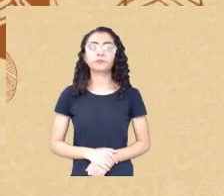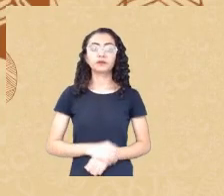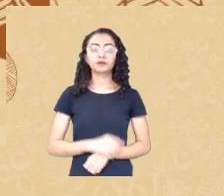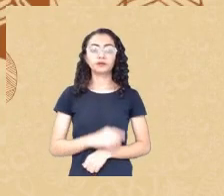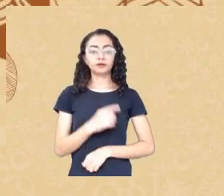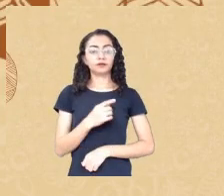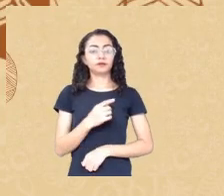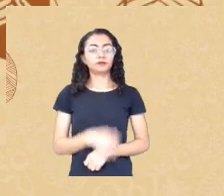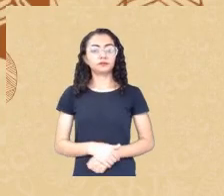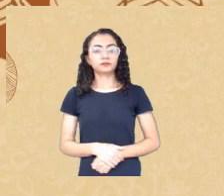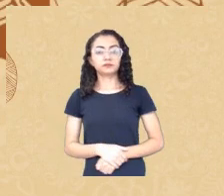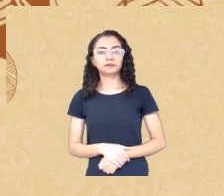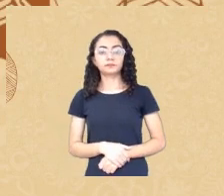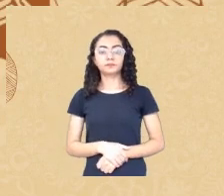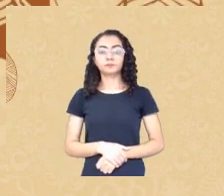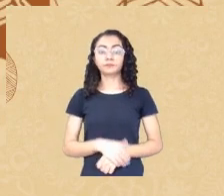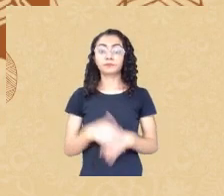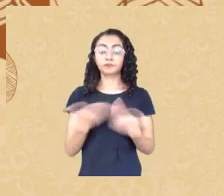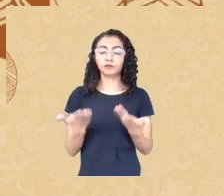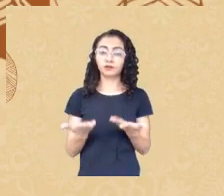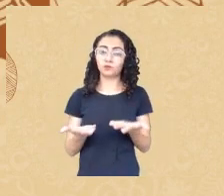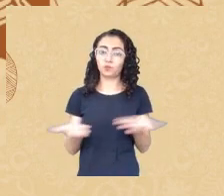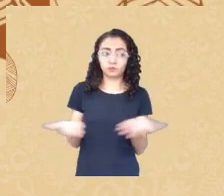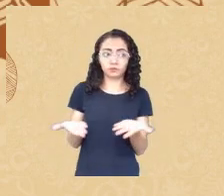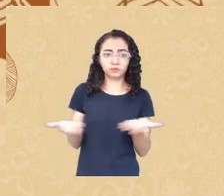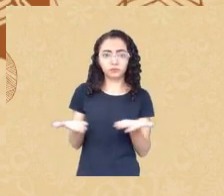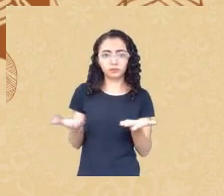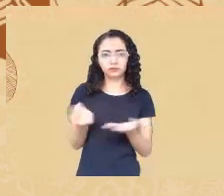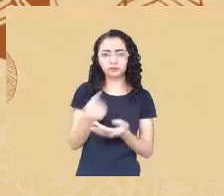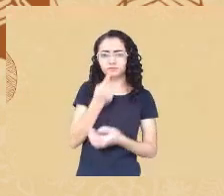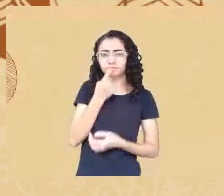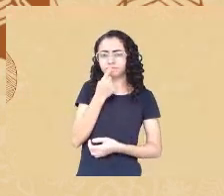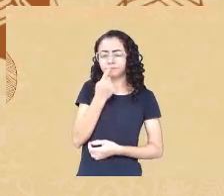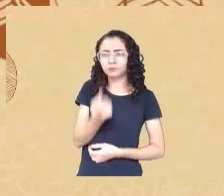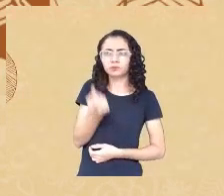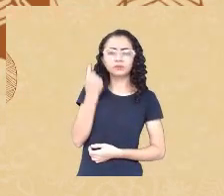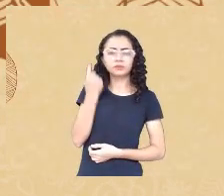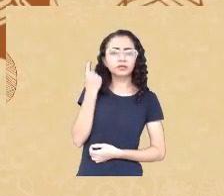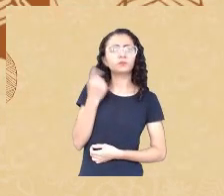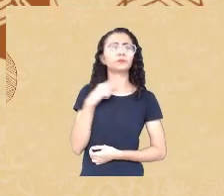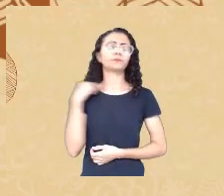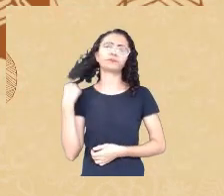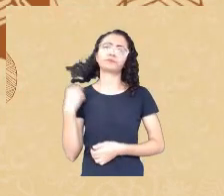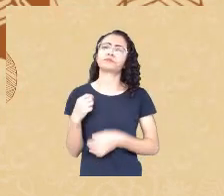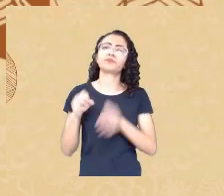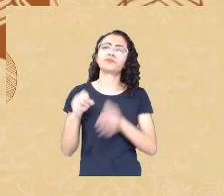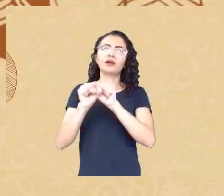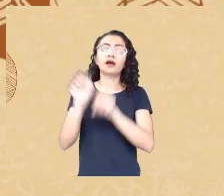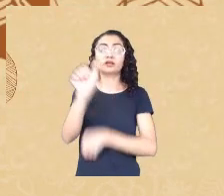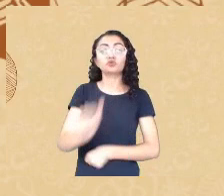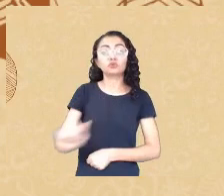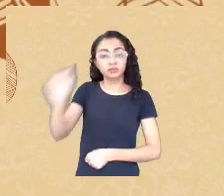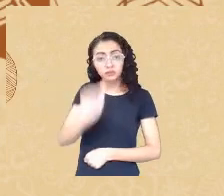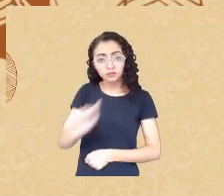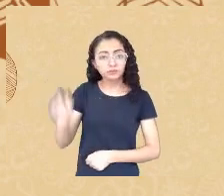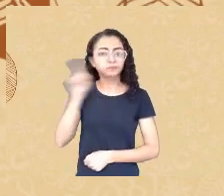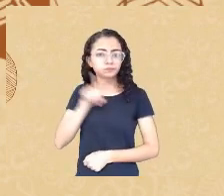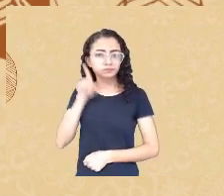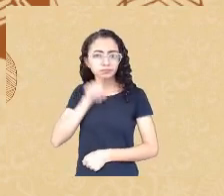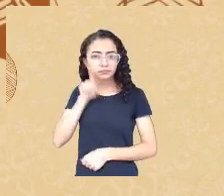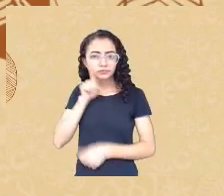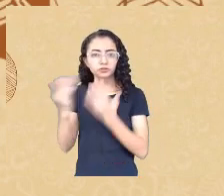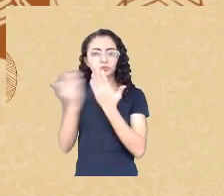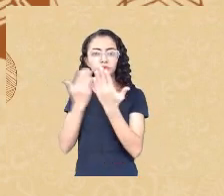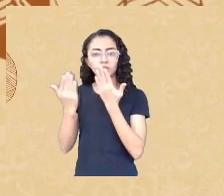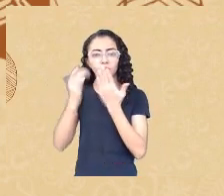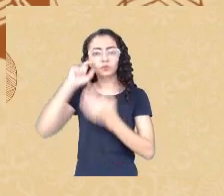recentemente a associação estadunidense de psicólogos negros essa associação não